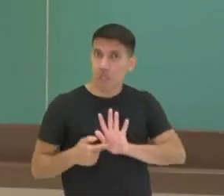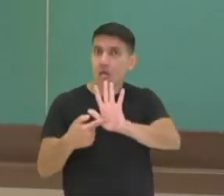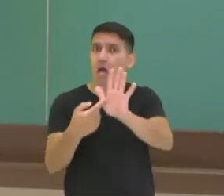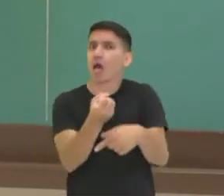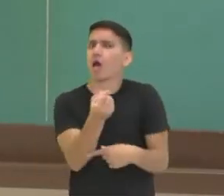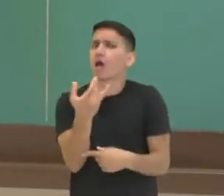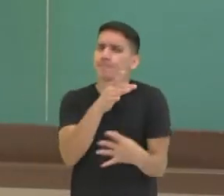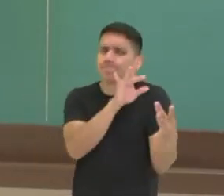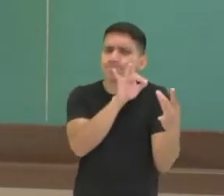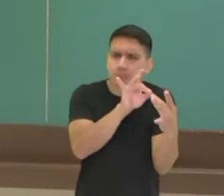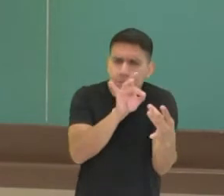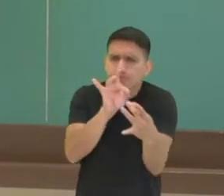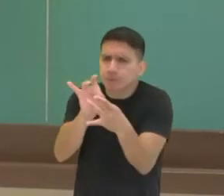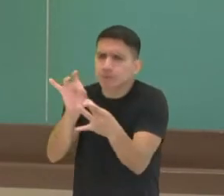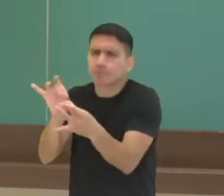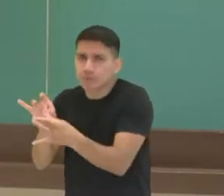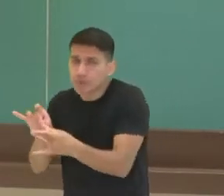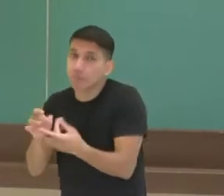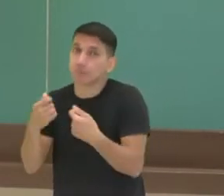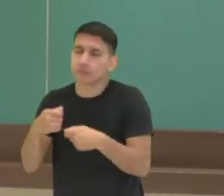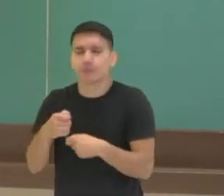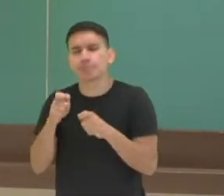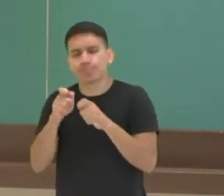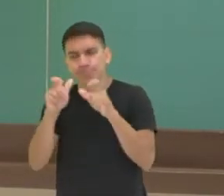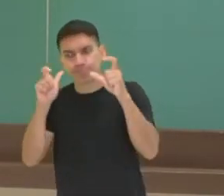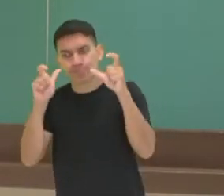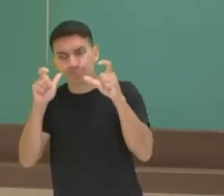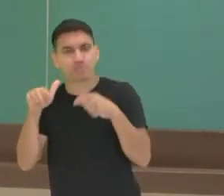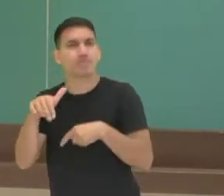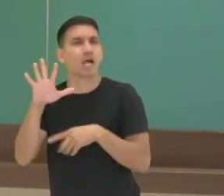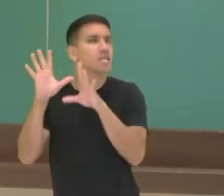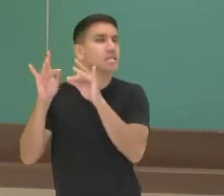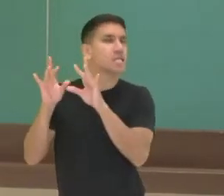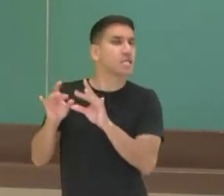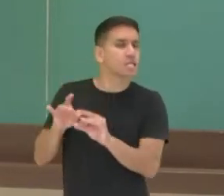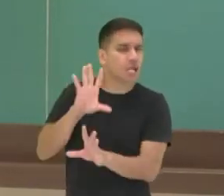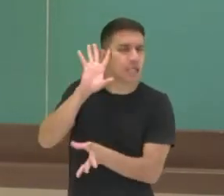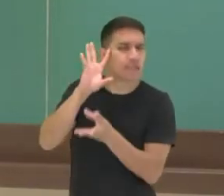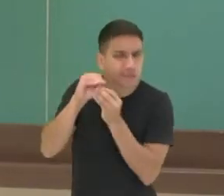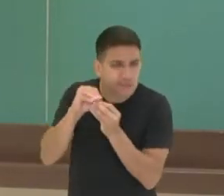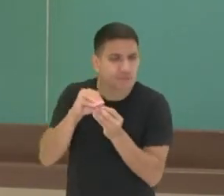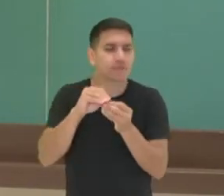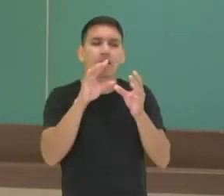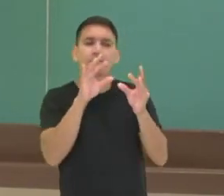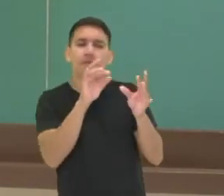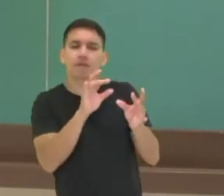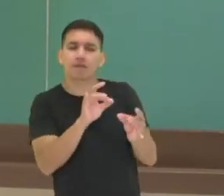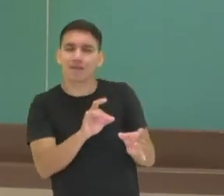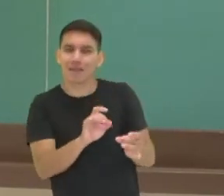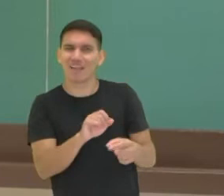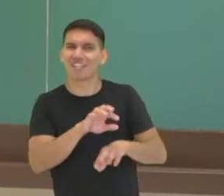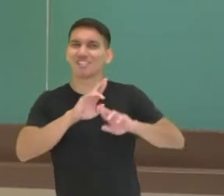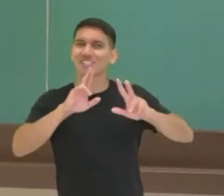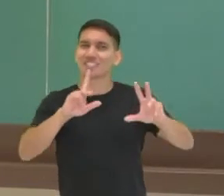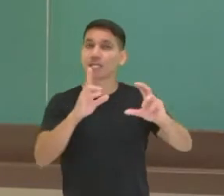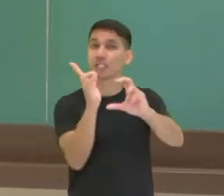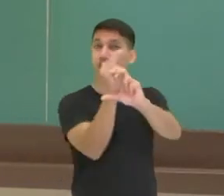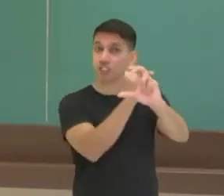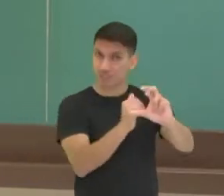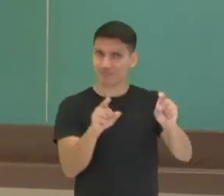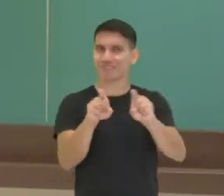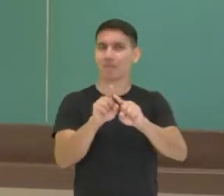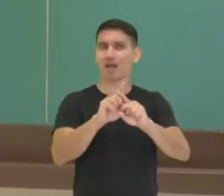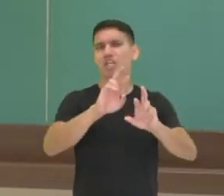especificidades que carecem de um olhar mais atento para a gente poder reconhecer e diferenciar da charge e das histórias em